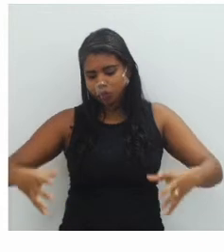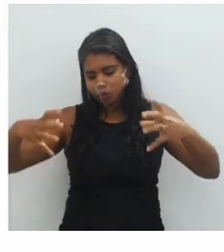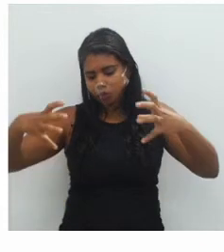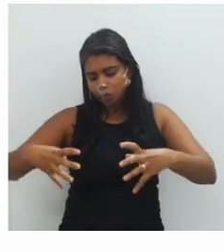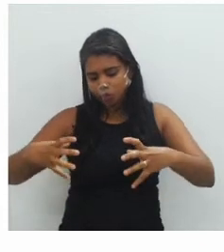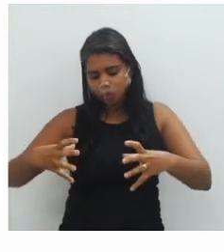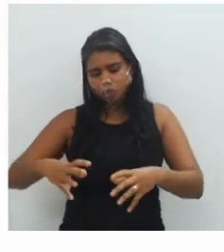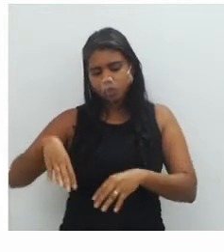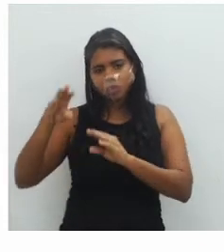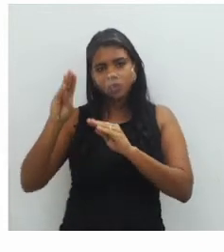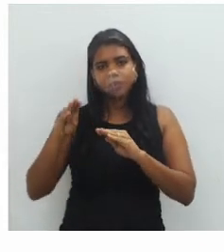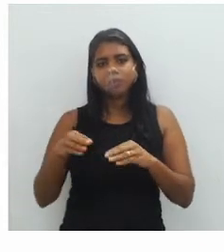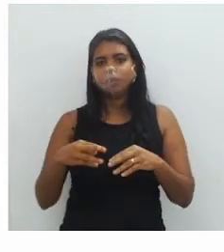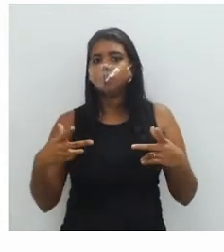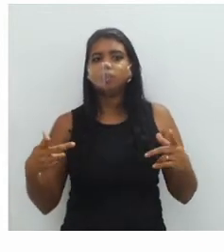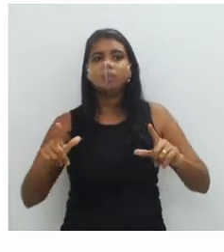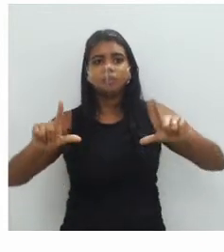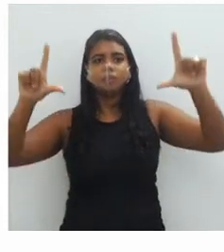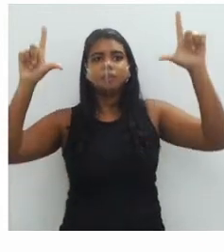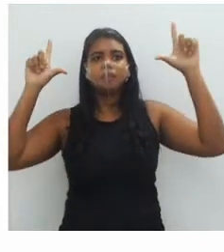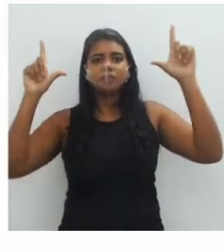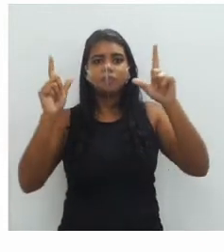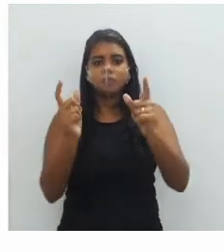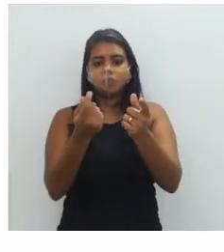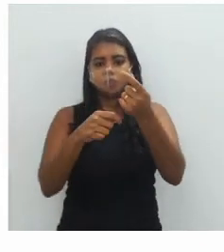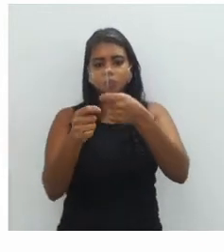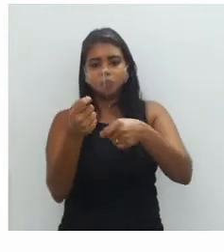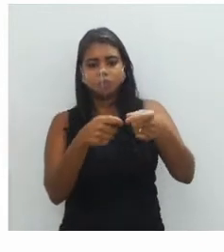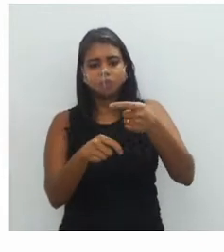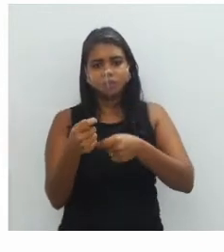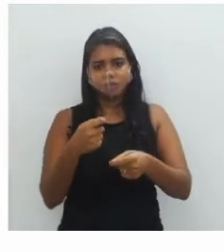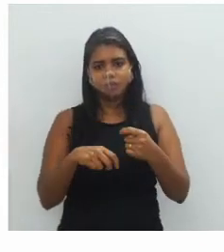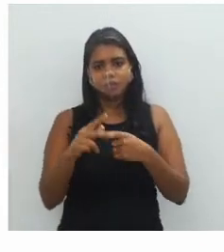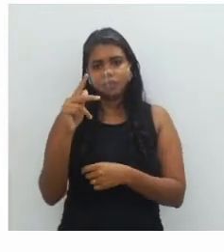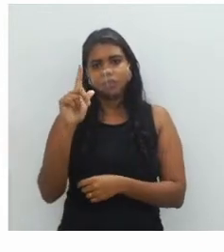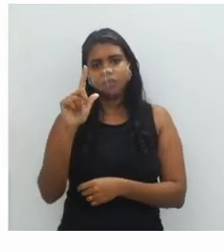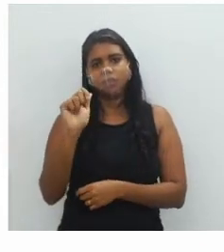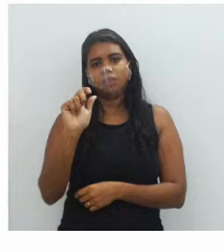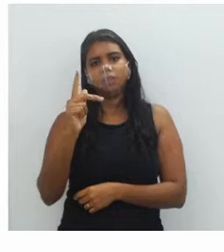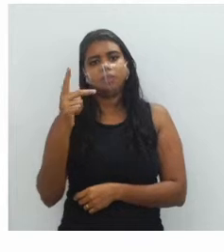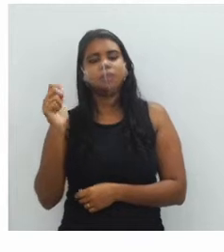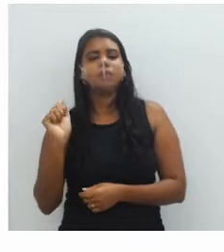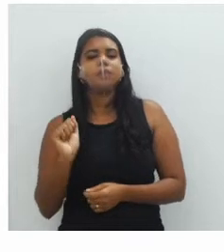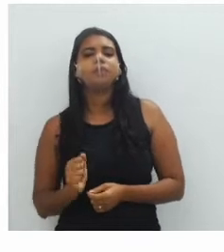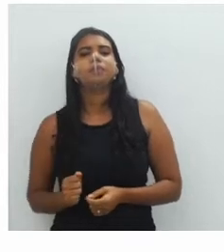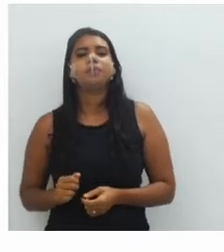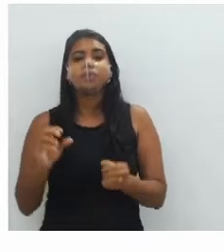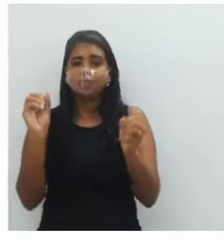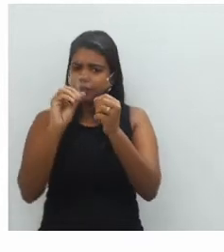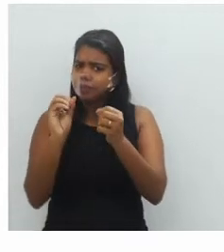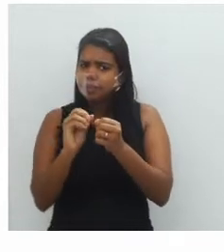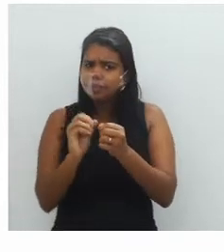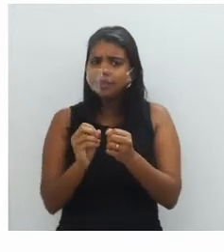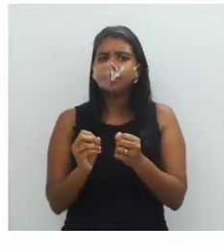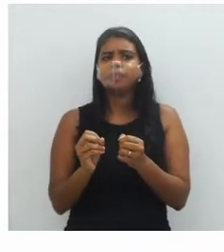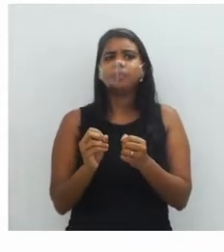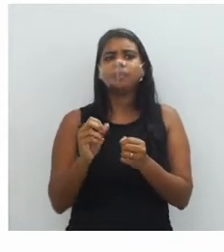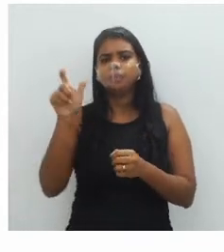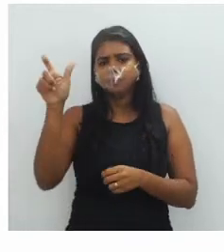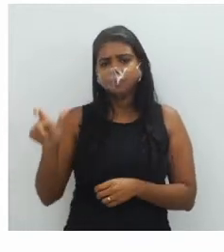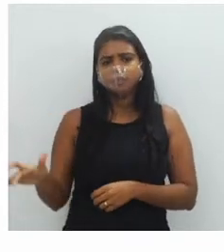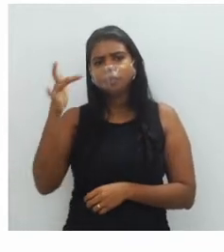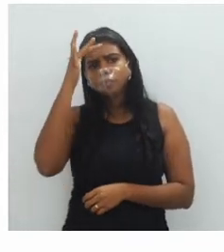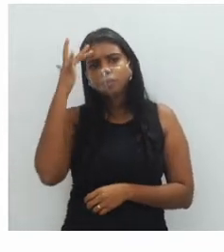abanador, mas é uma imagem de um trançado de palha. Então, essa também é uma textura artificial, porque é feita com